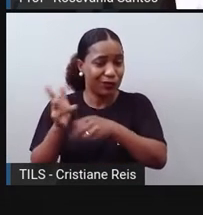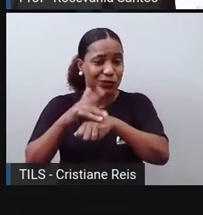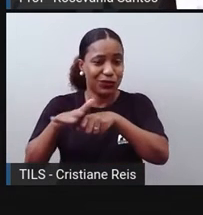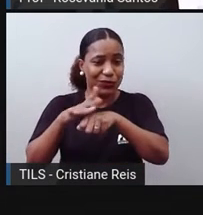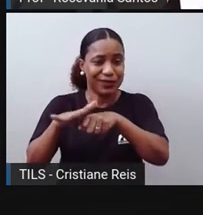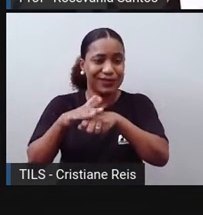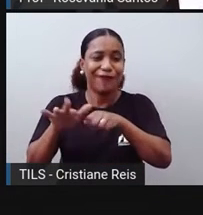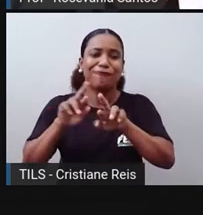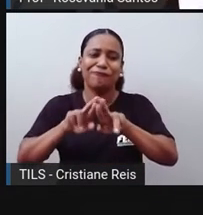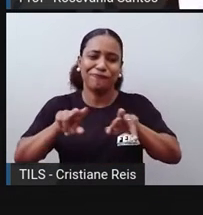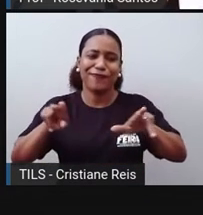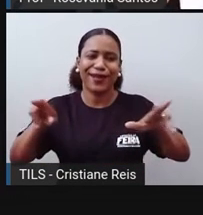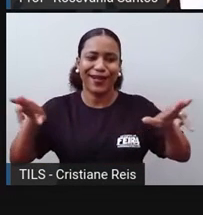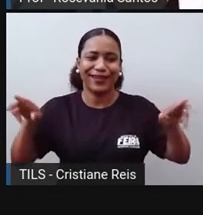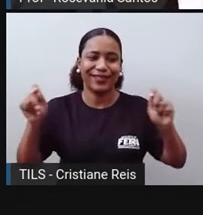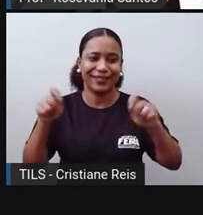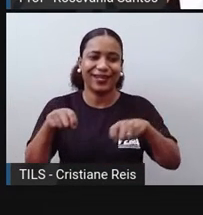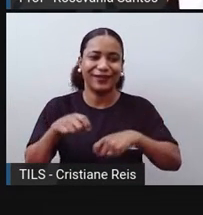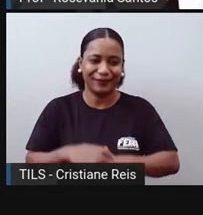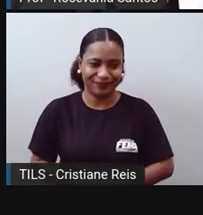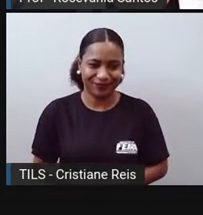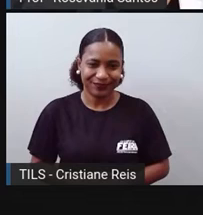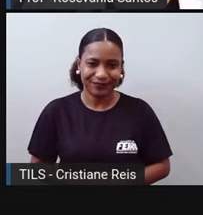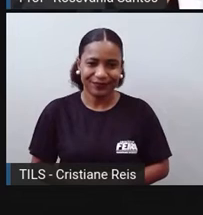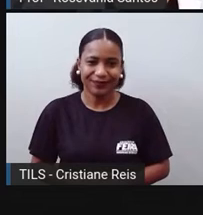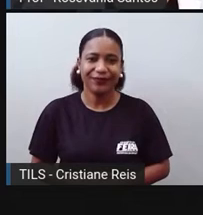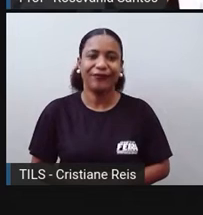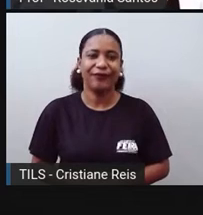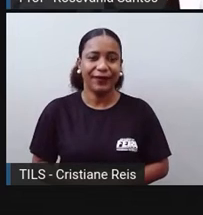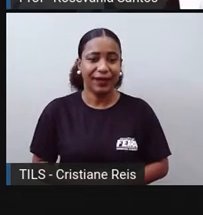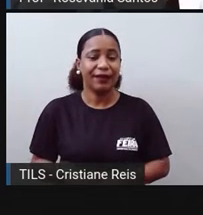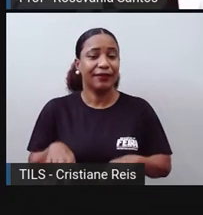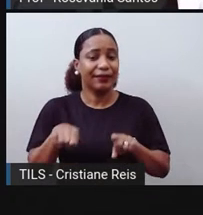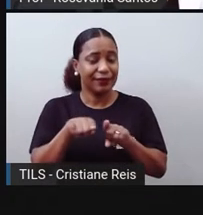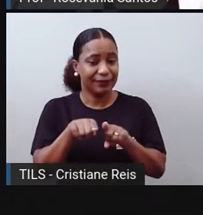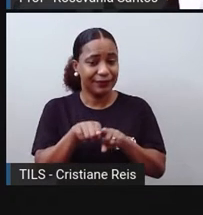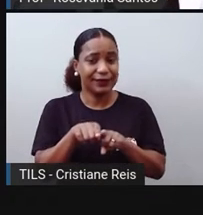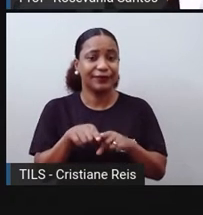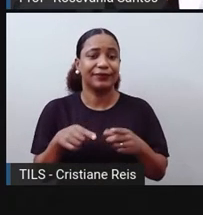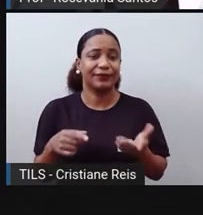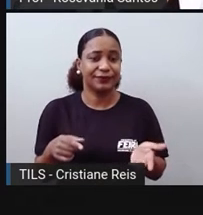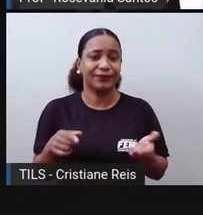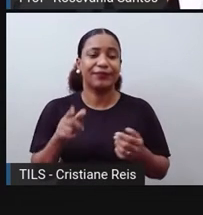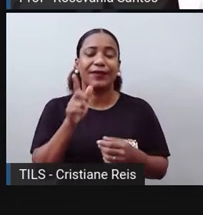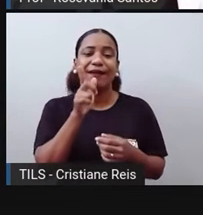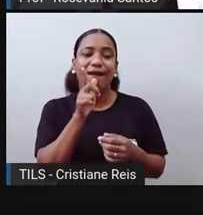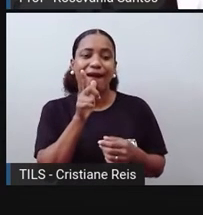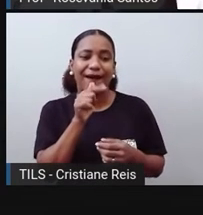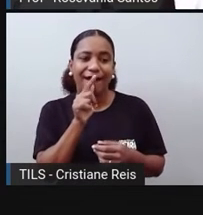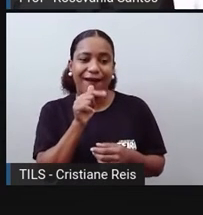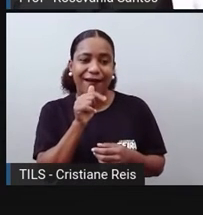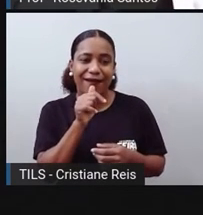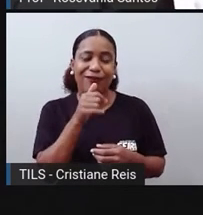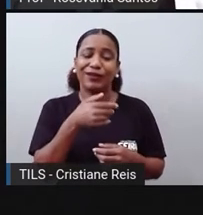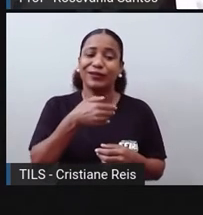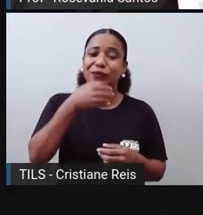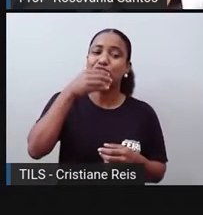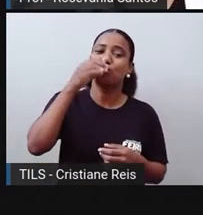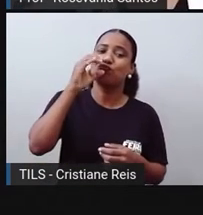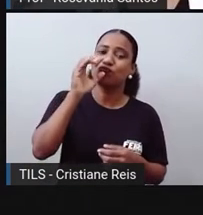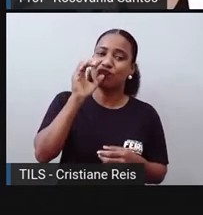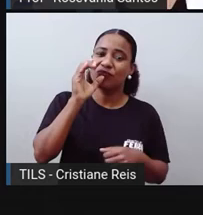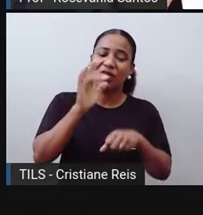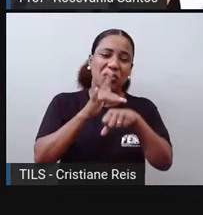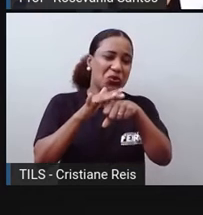Então, houve uma melhoria aí também na água, que as pessoas iam consumir. Então, muitas das doenças que enfraqueciam o sistema imunológico